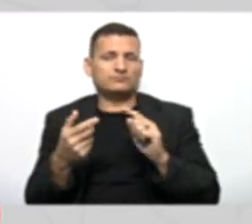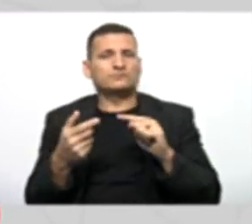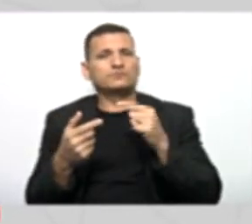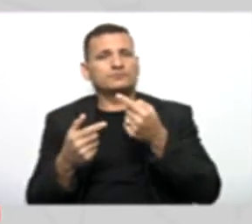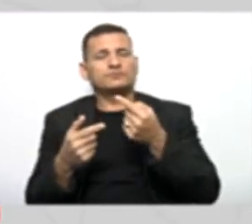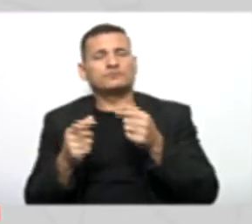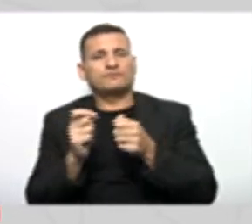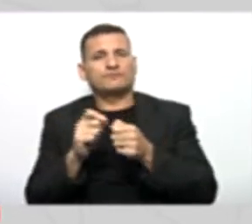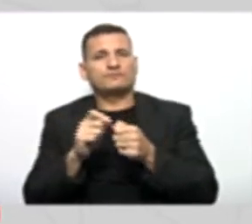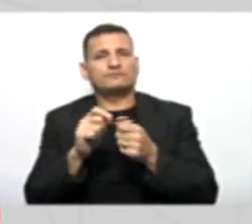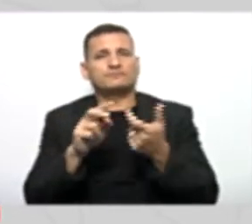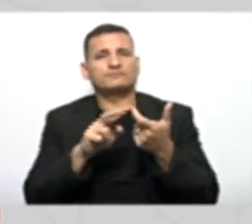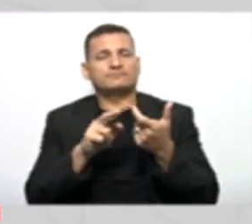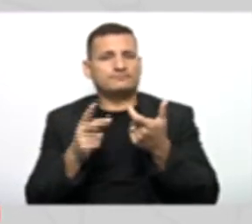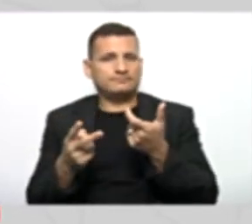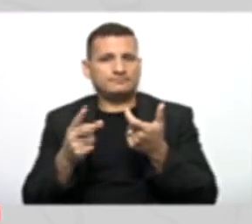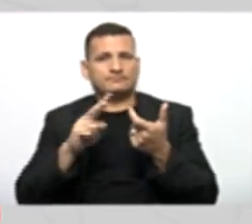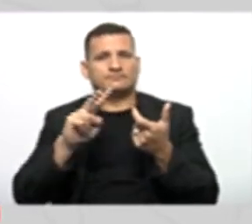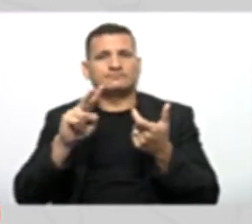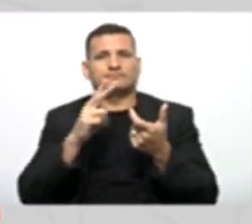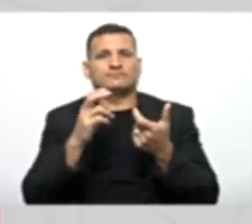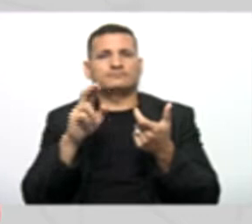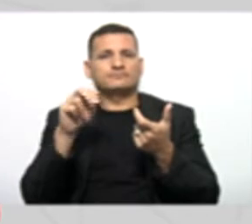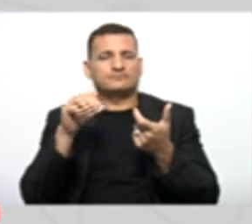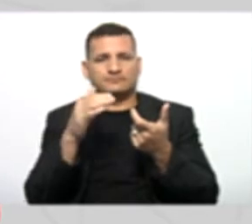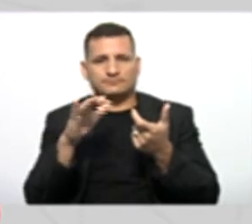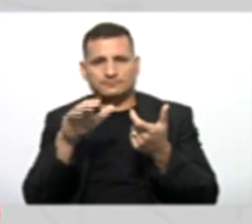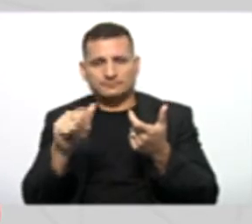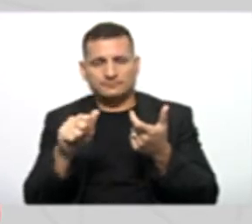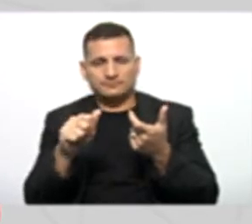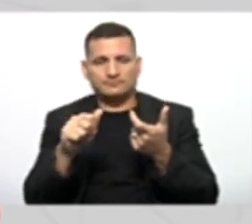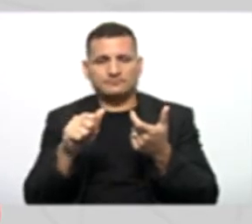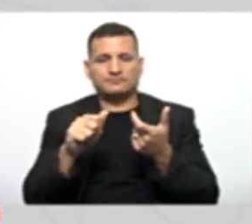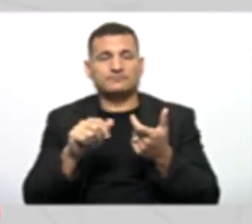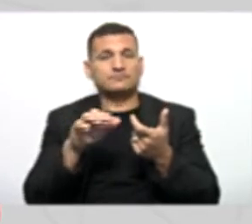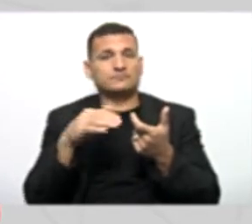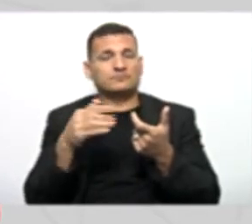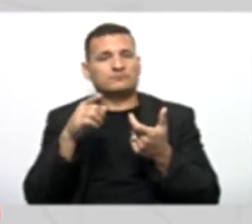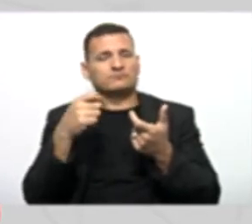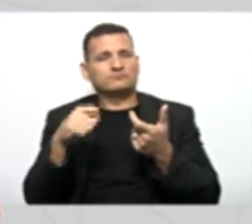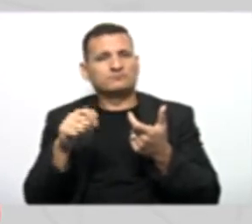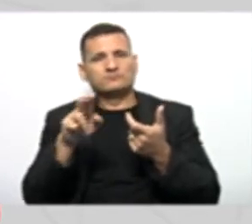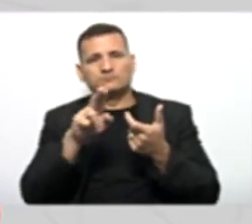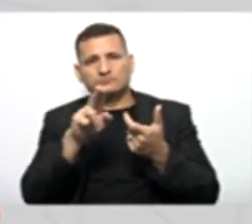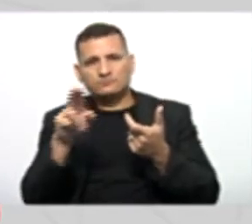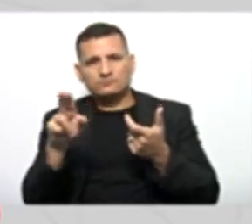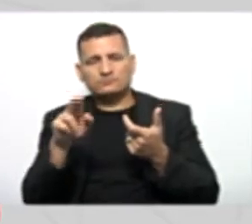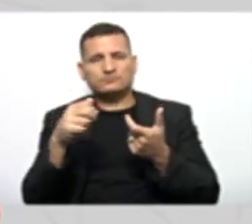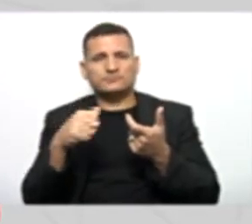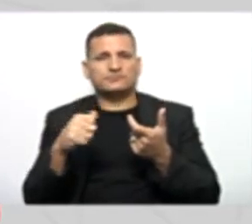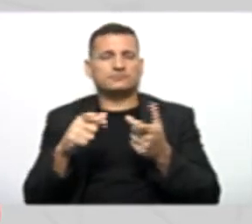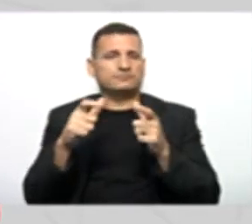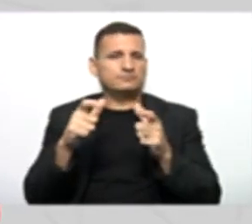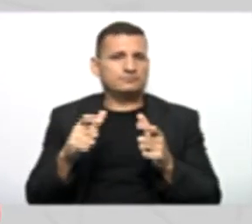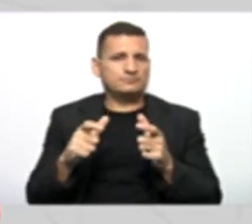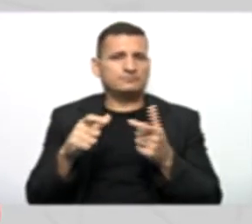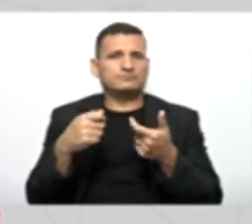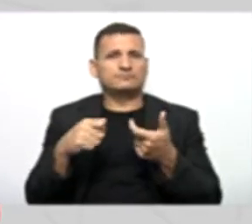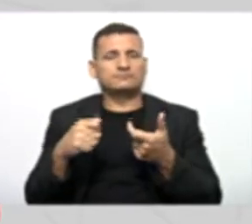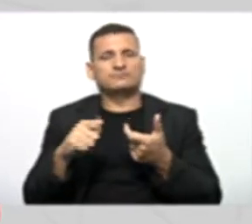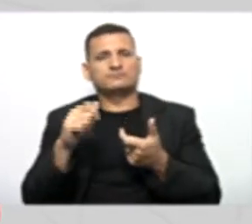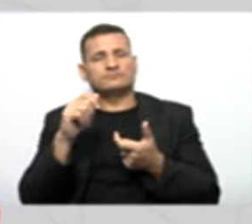herança Certo? Mostrar o funcionamento Do conceito De herança Então você precisa Do nome Precisa do endereço Precisa do